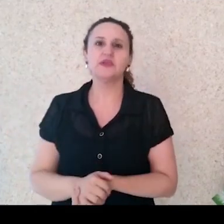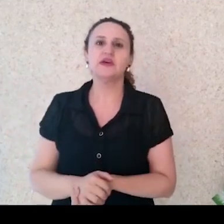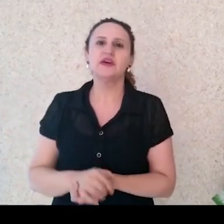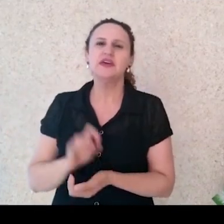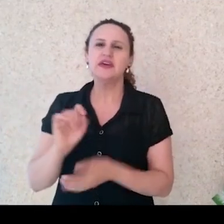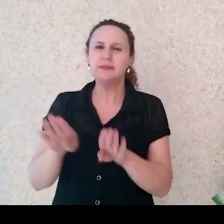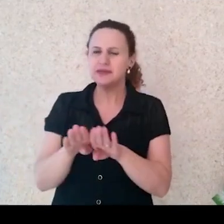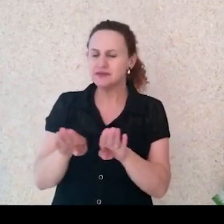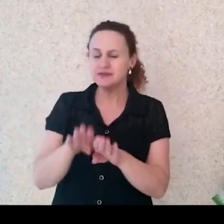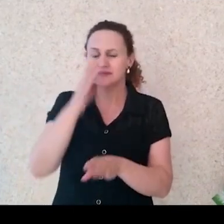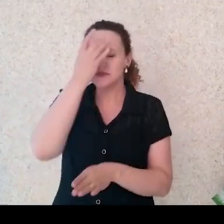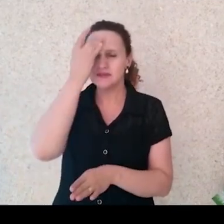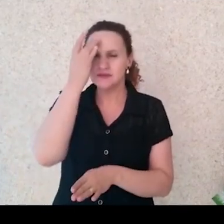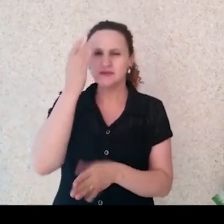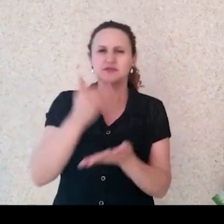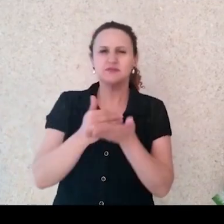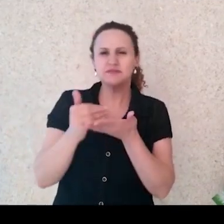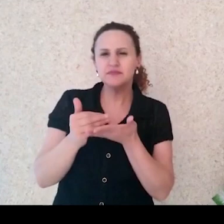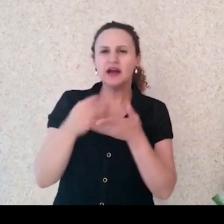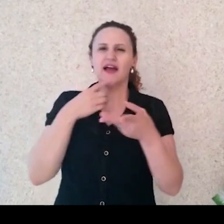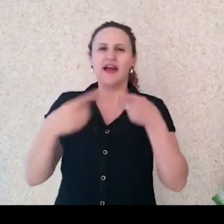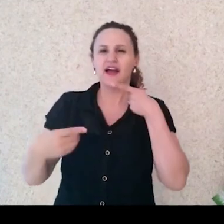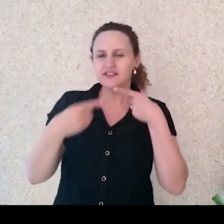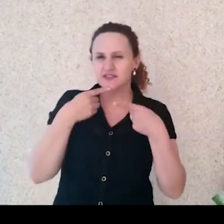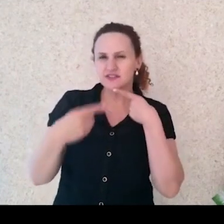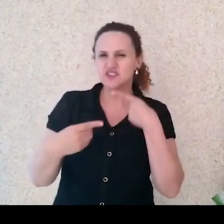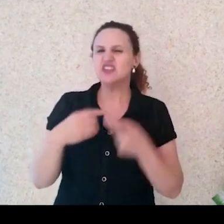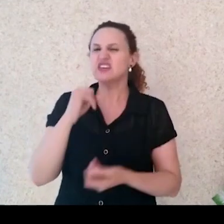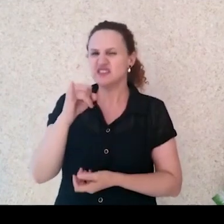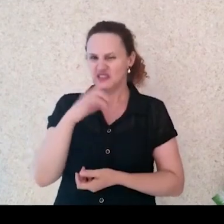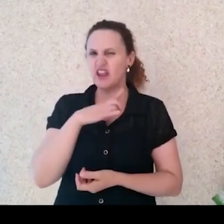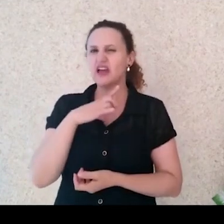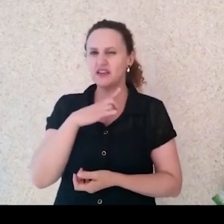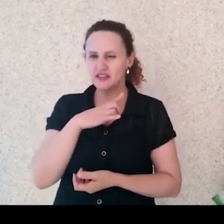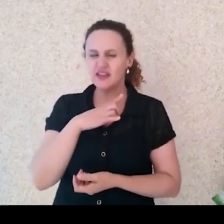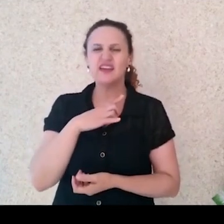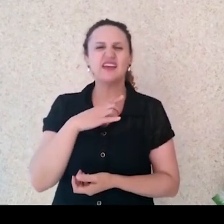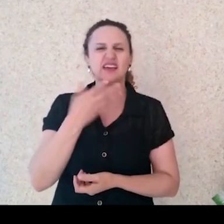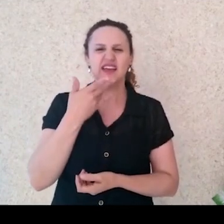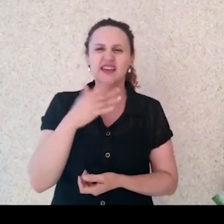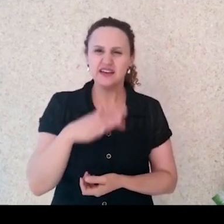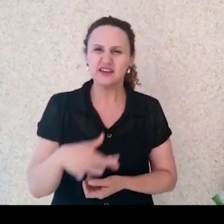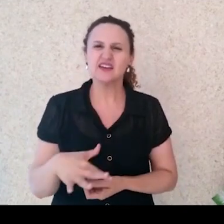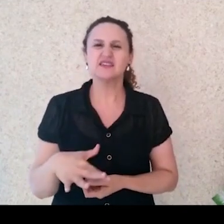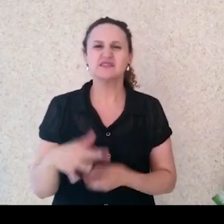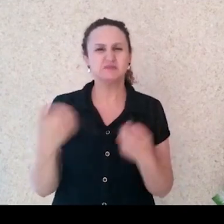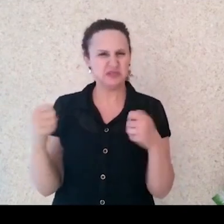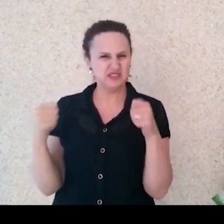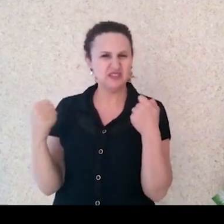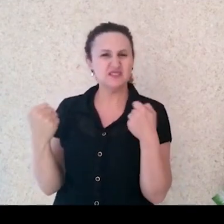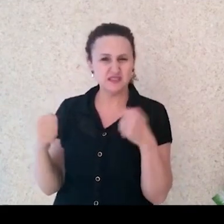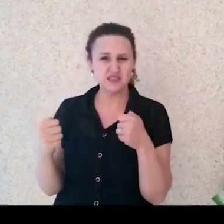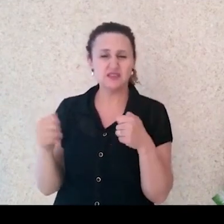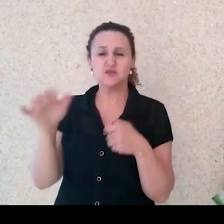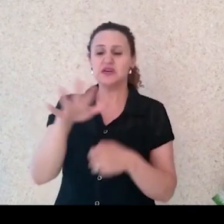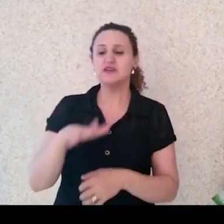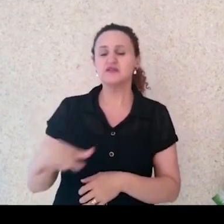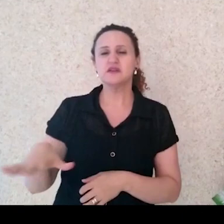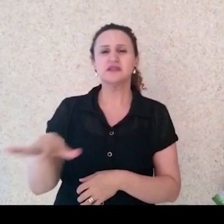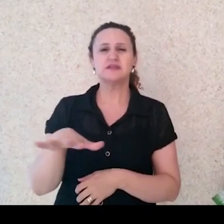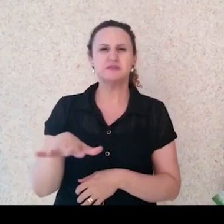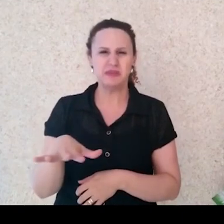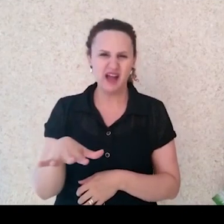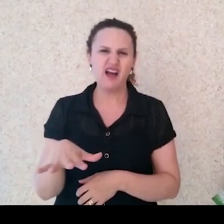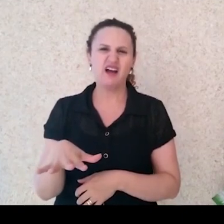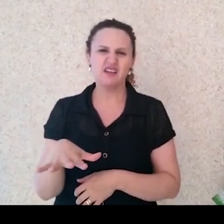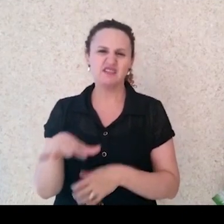muitas pessoas passaram a discutir isso. Será que crianças e adolescentes devem ler os clássicos na escola? Será que a escola é o espaço